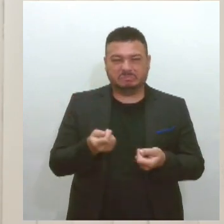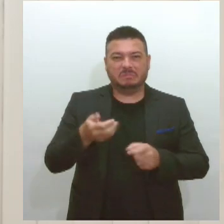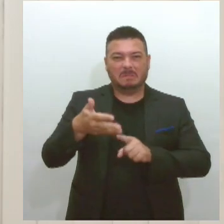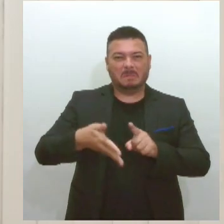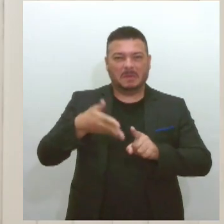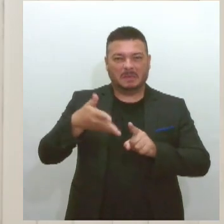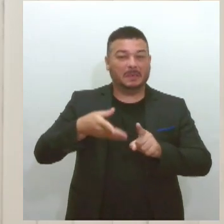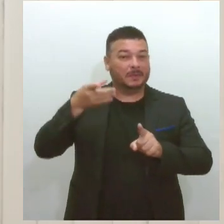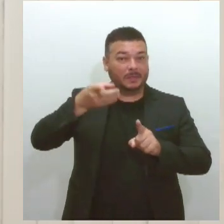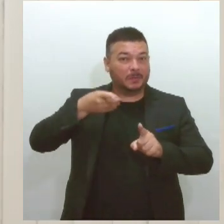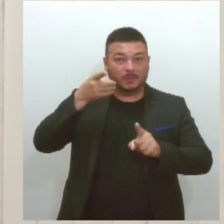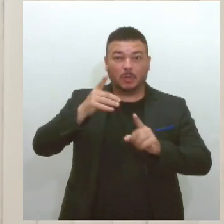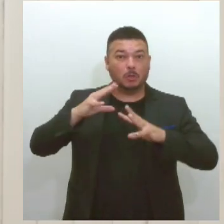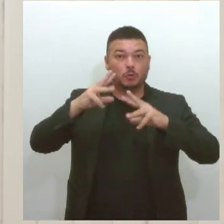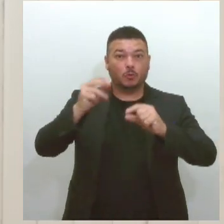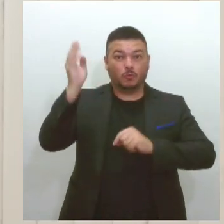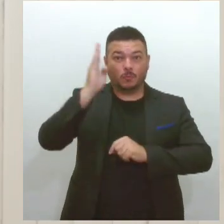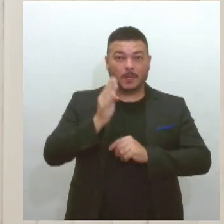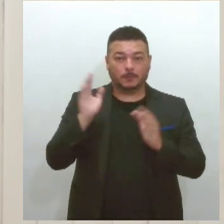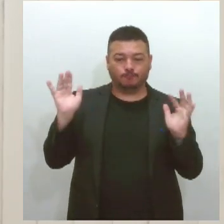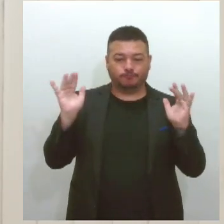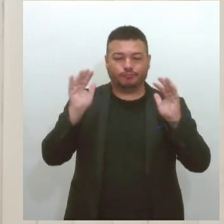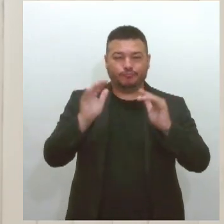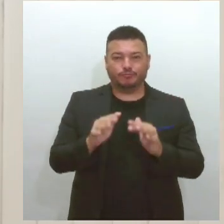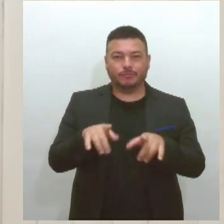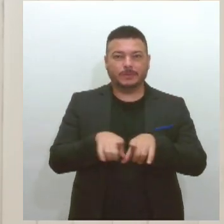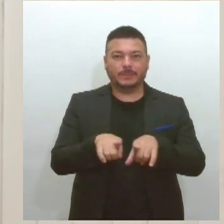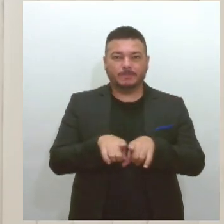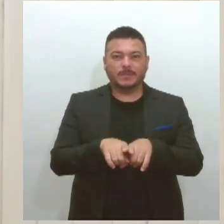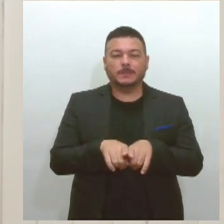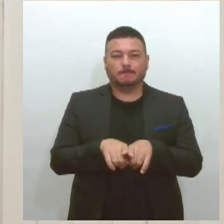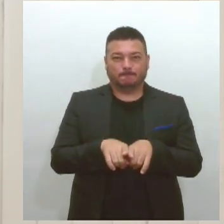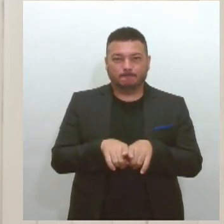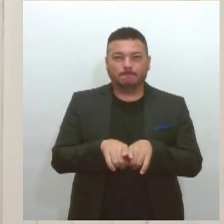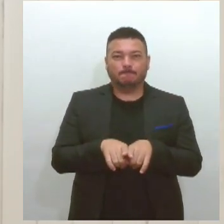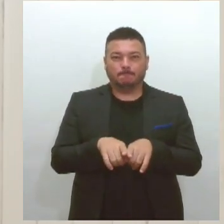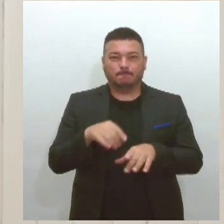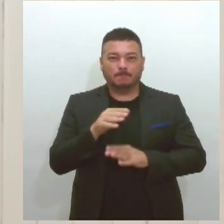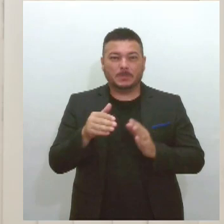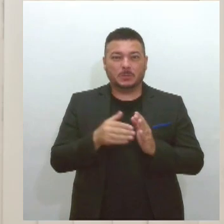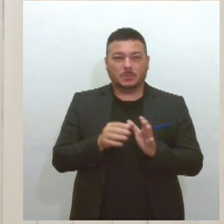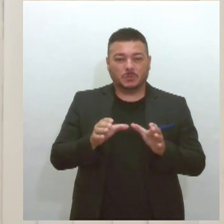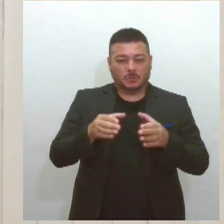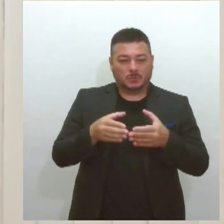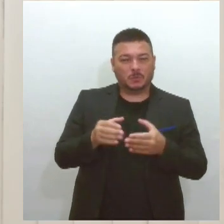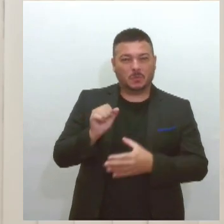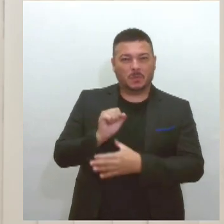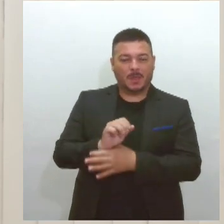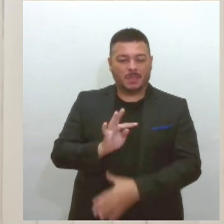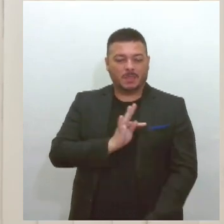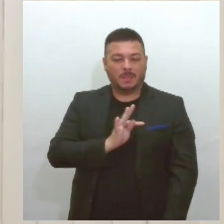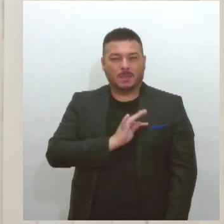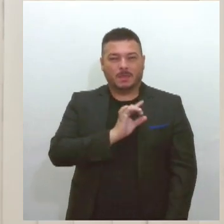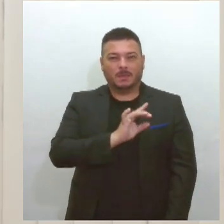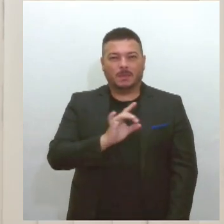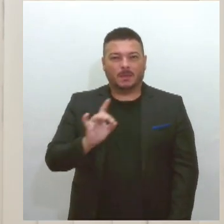todo o Brasil participando também, como também toda a assessoria técnica dos parlamentares,